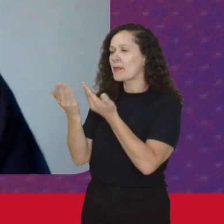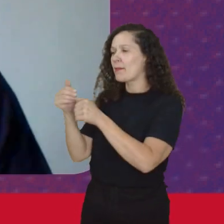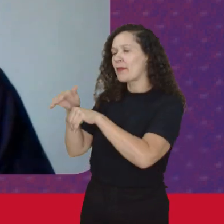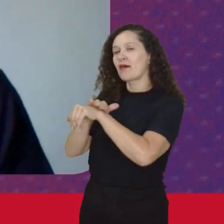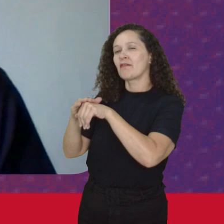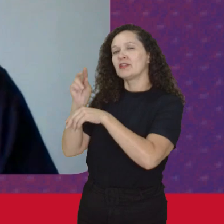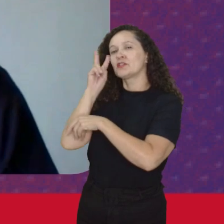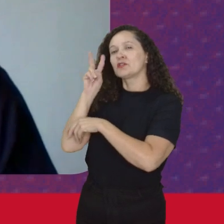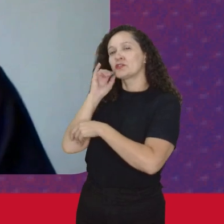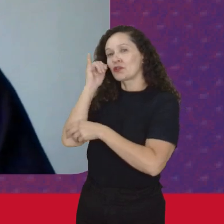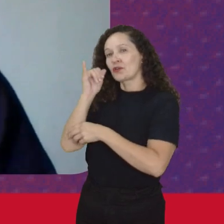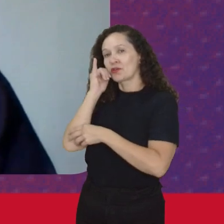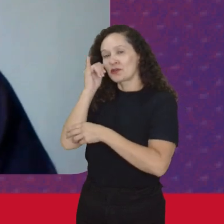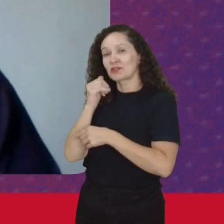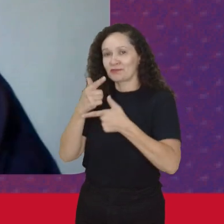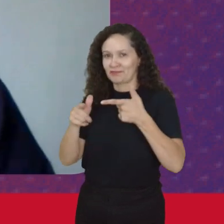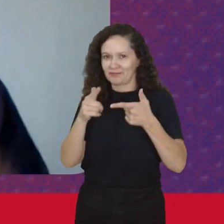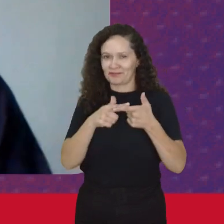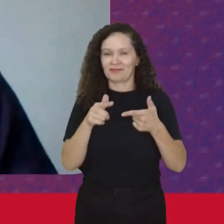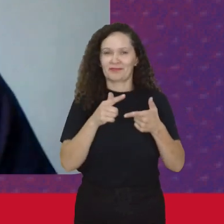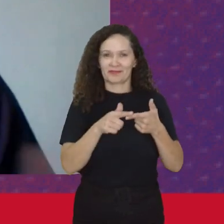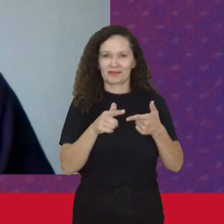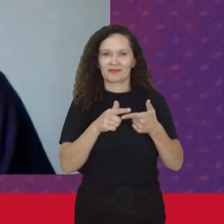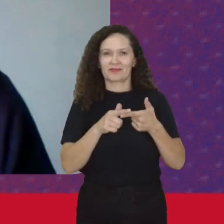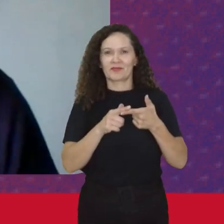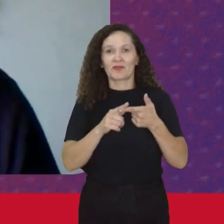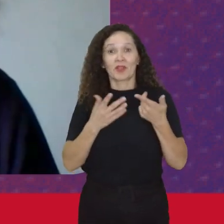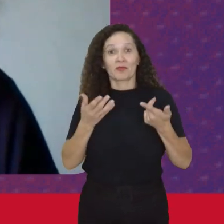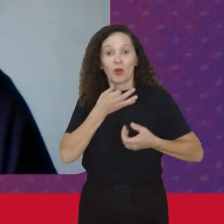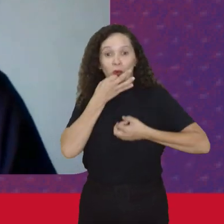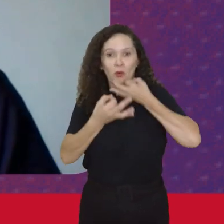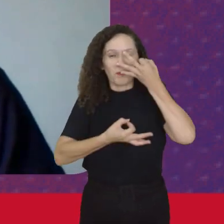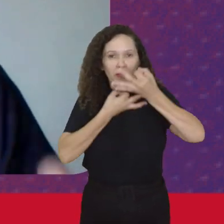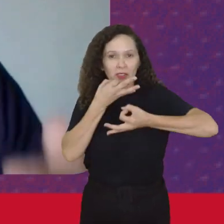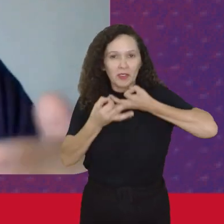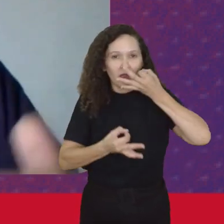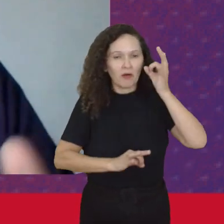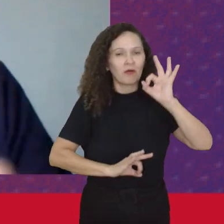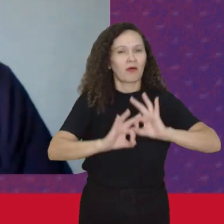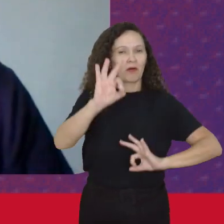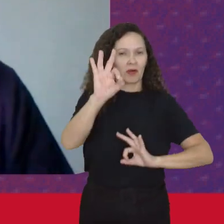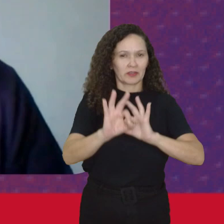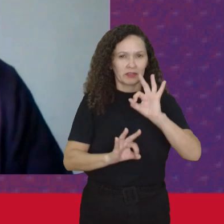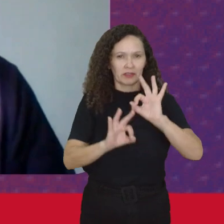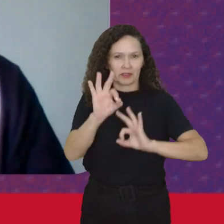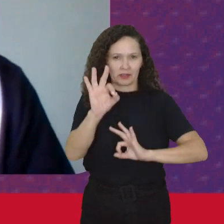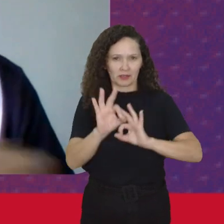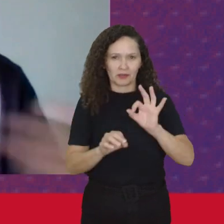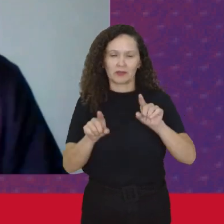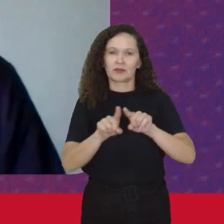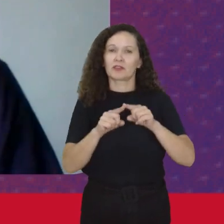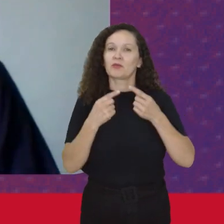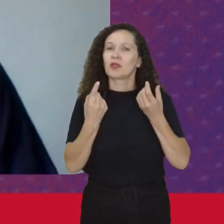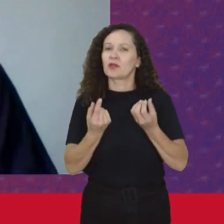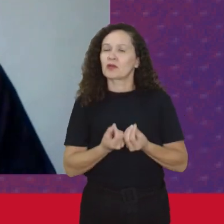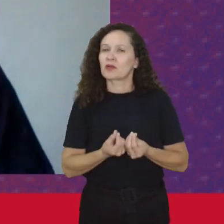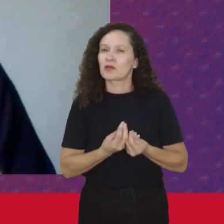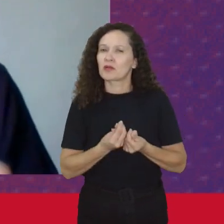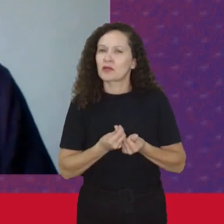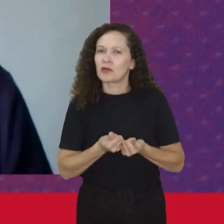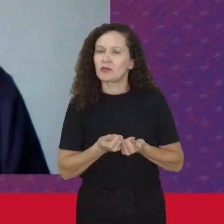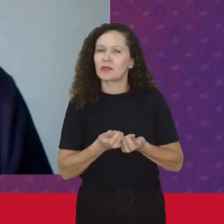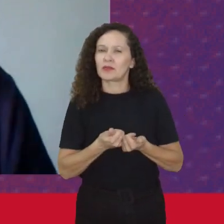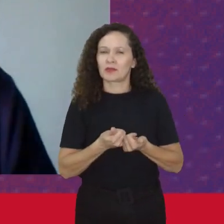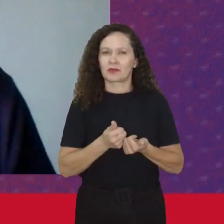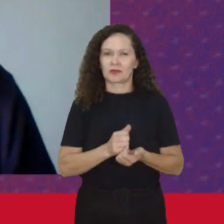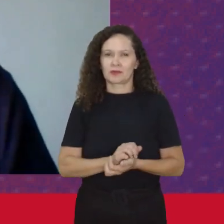nossas histórias Dos nossos problemas Com muita crítica Aos processos Organizativos A discussão Da horizontalidade